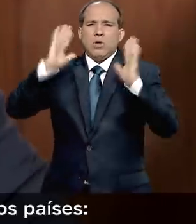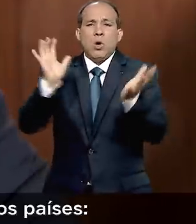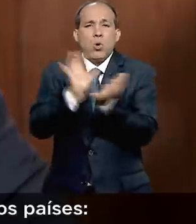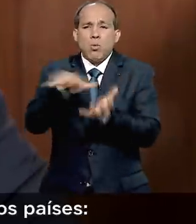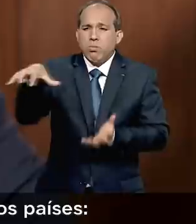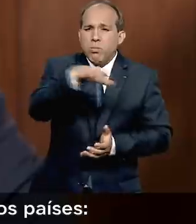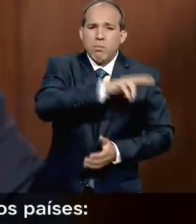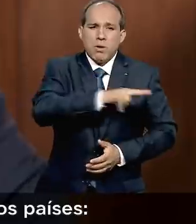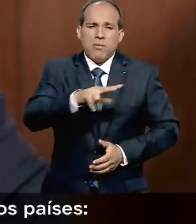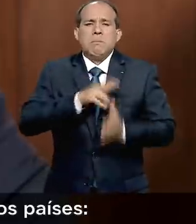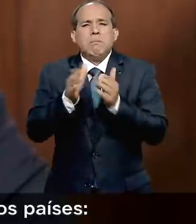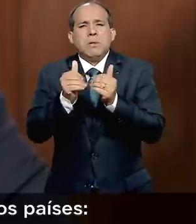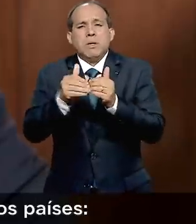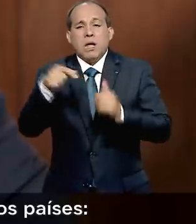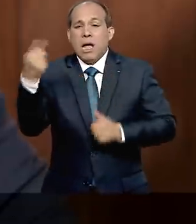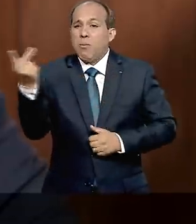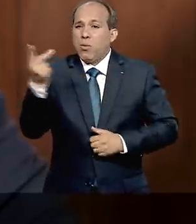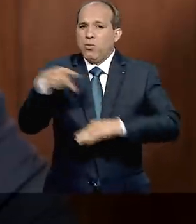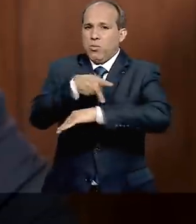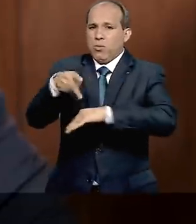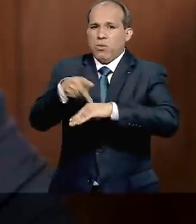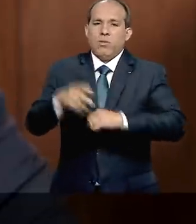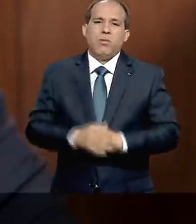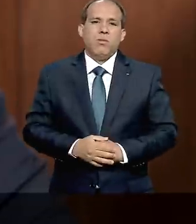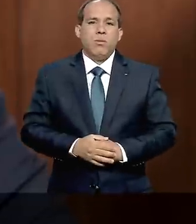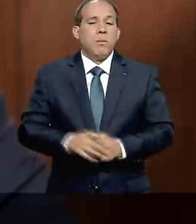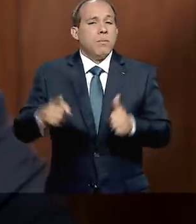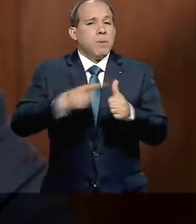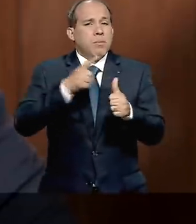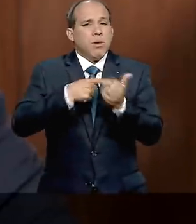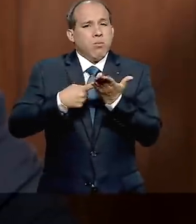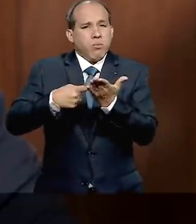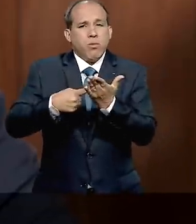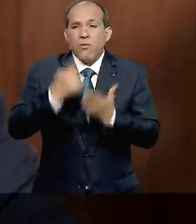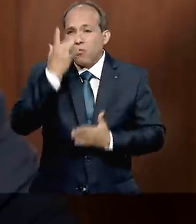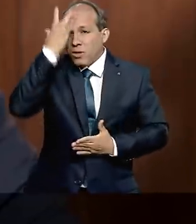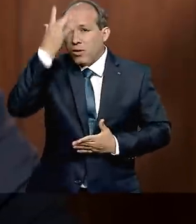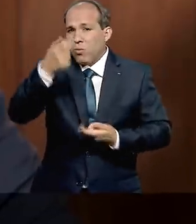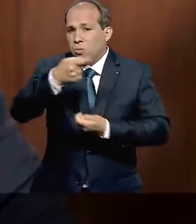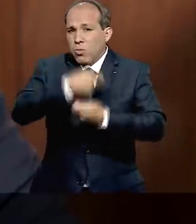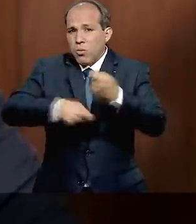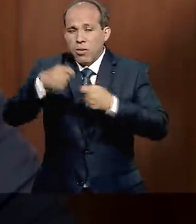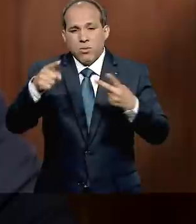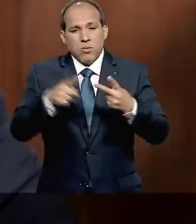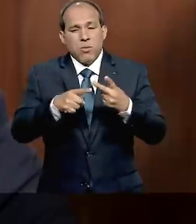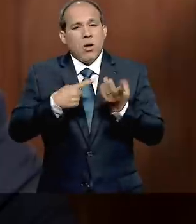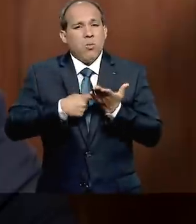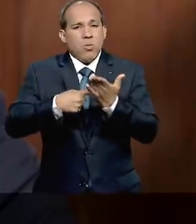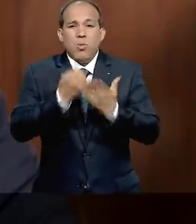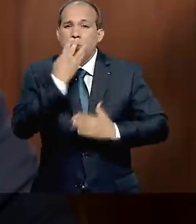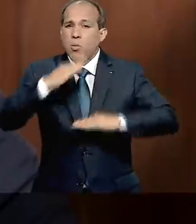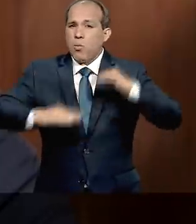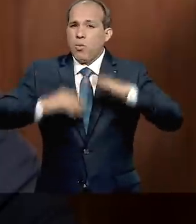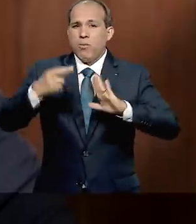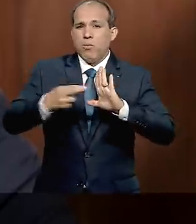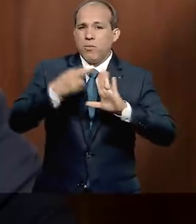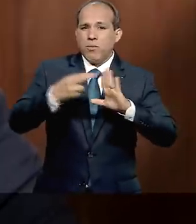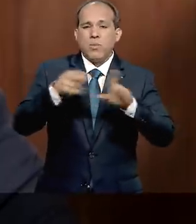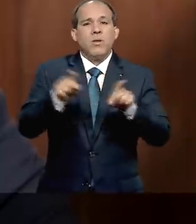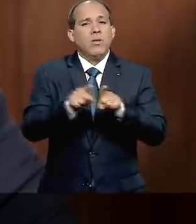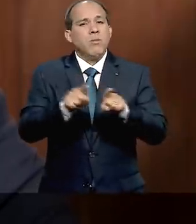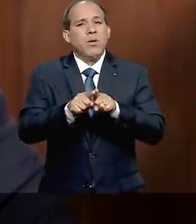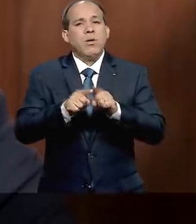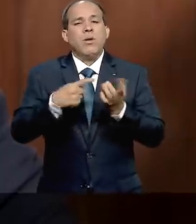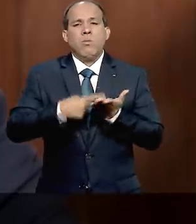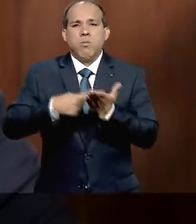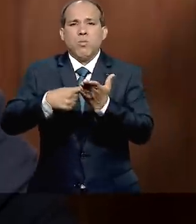setores privados em nossos países. Um acordo de facilização de comércio, um acordo de boas práticas regulatórias e